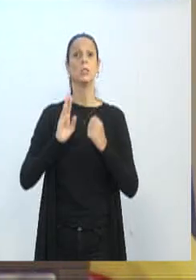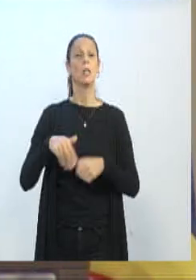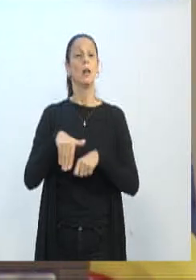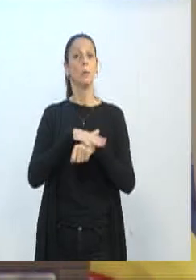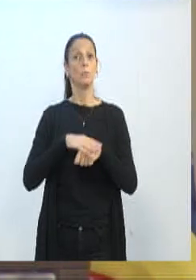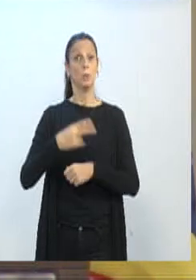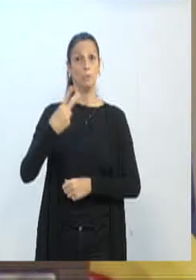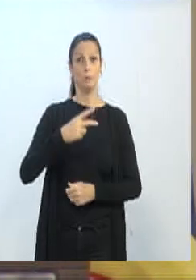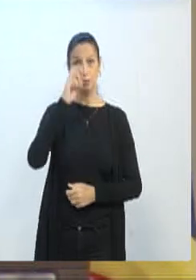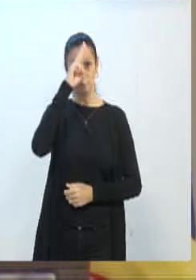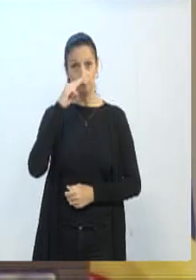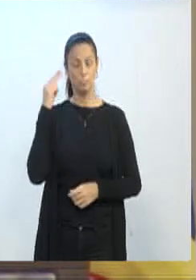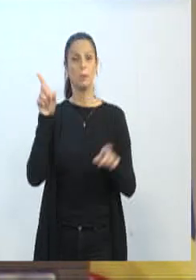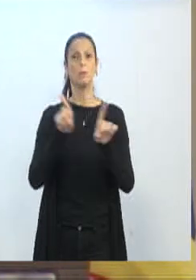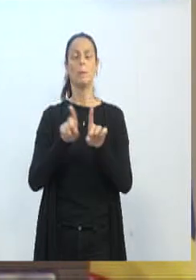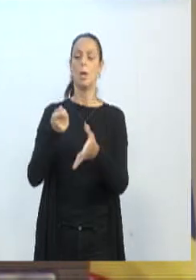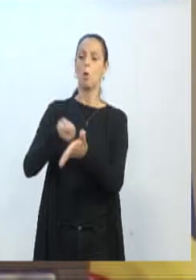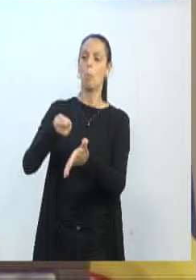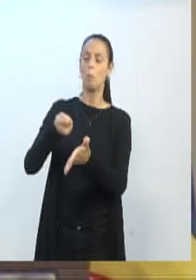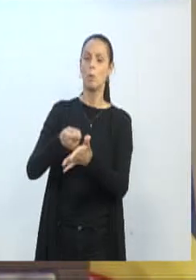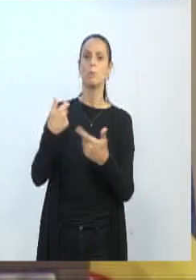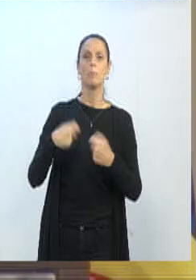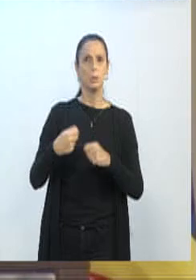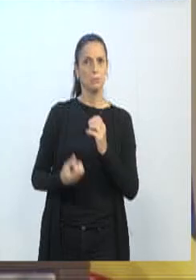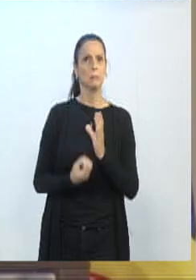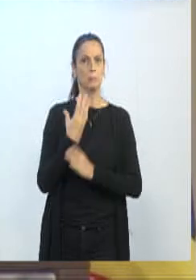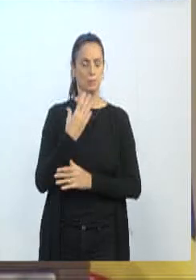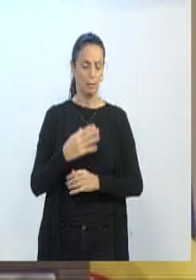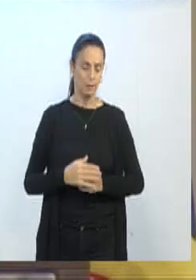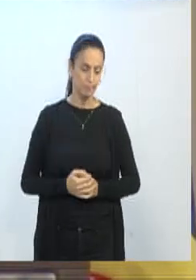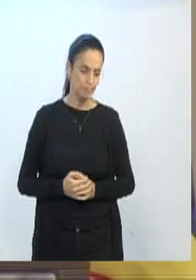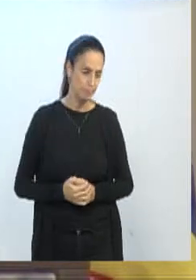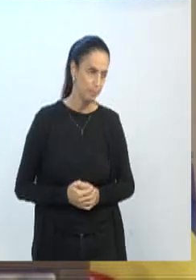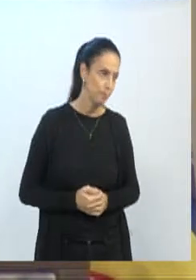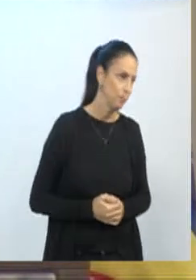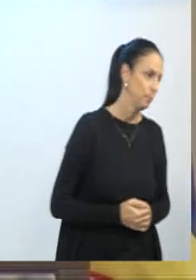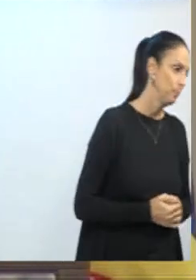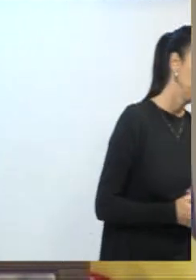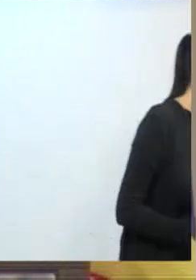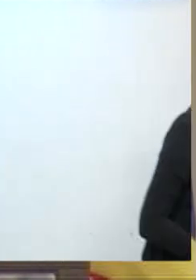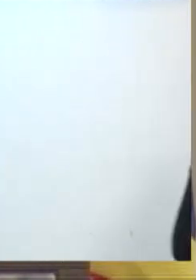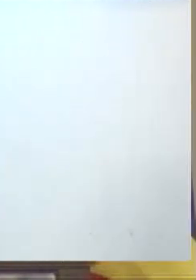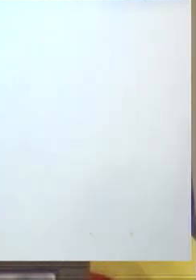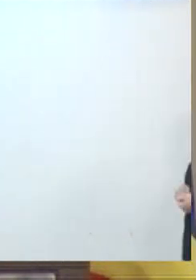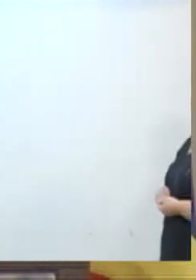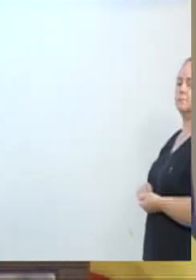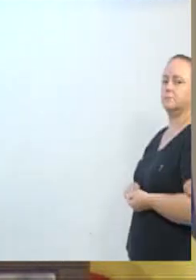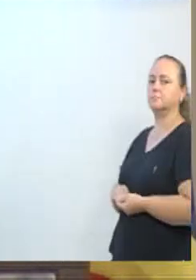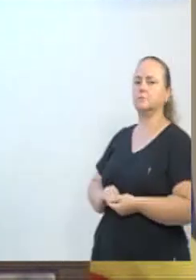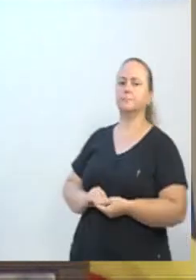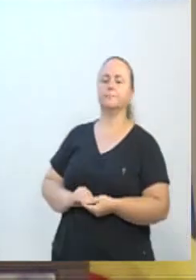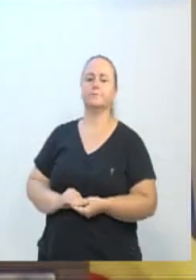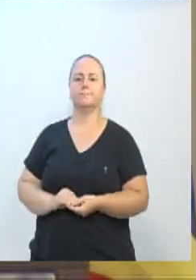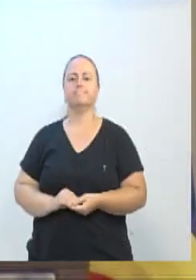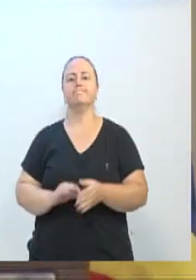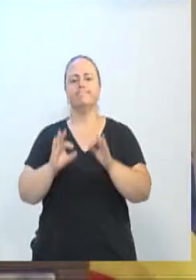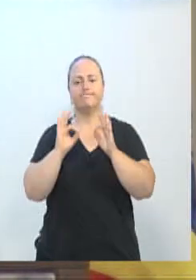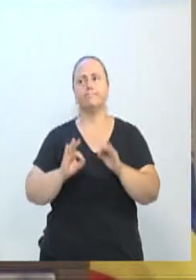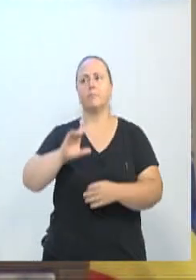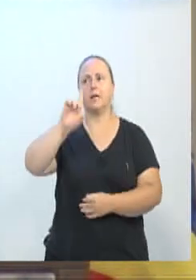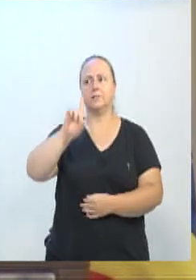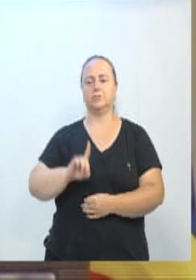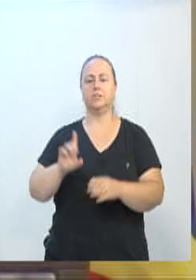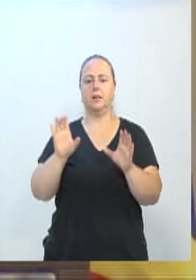-prefeita, também cobrando a implementação disso, que é alusivo, na verdade, a um direito muito importante da